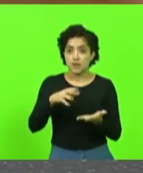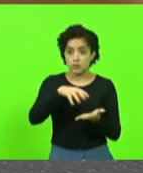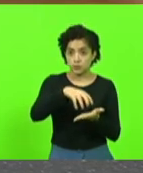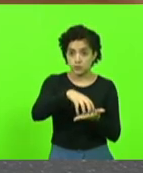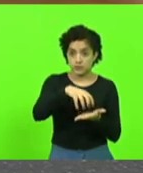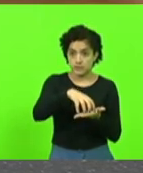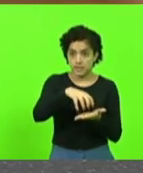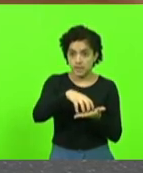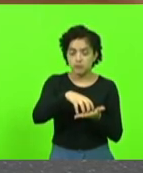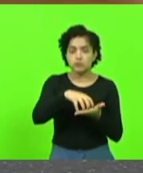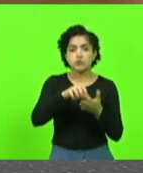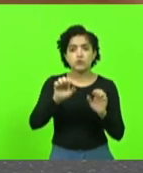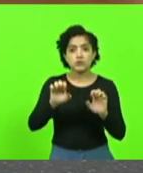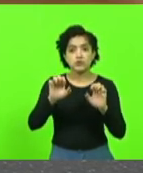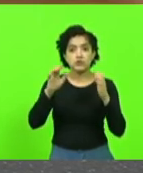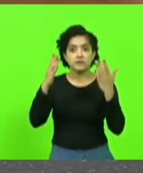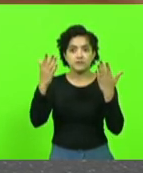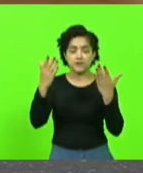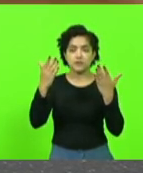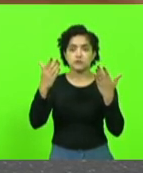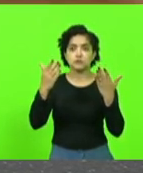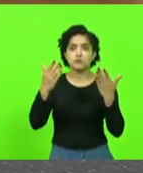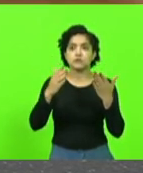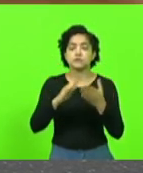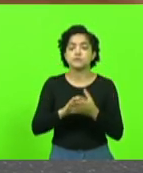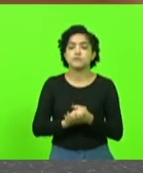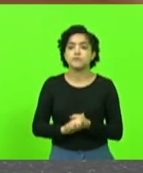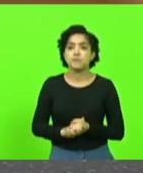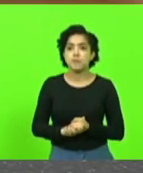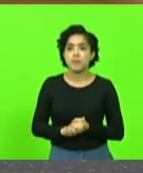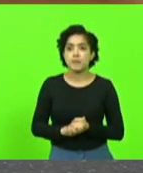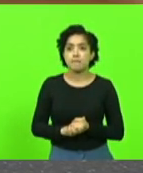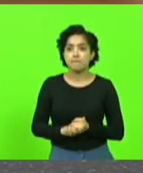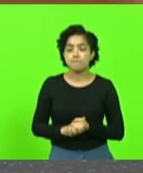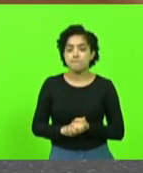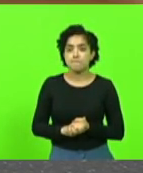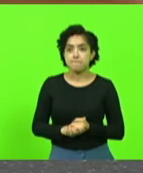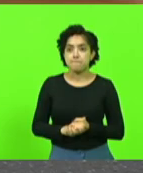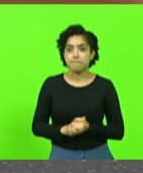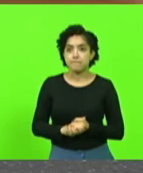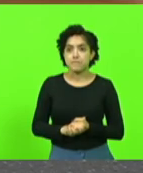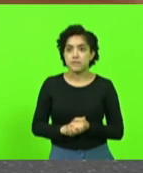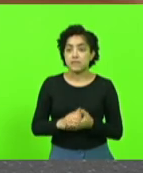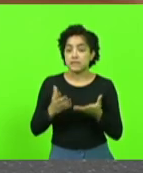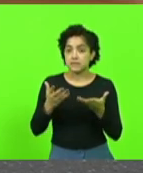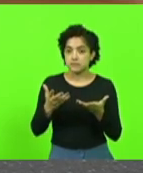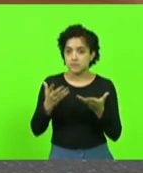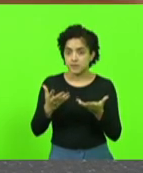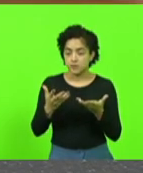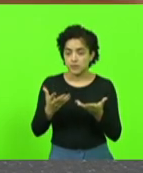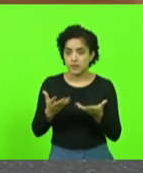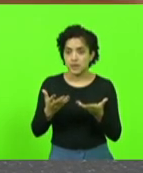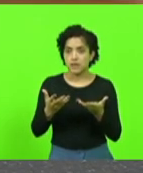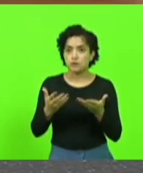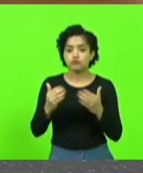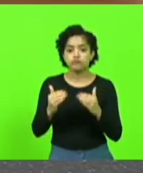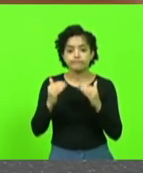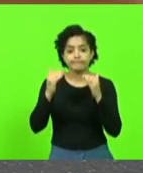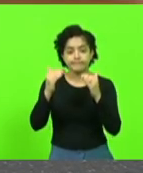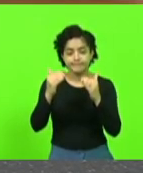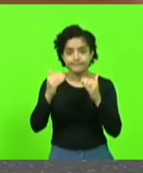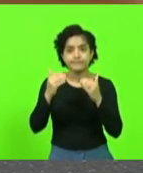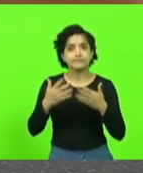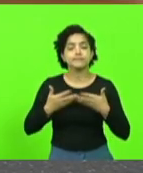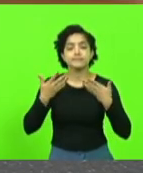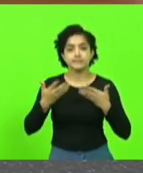eventos dentro desse parque da educação. E quero aqui exaltar e comemorar,